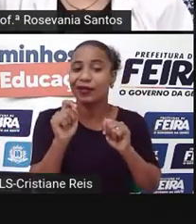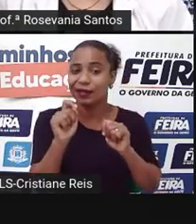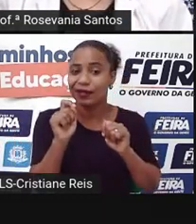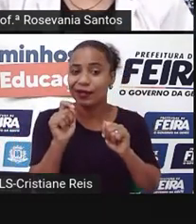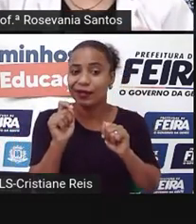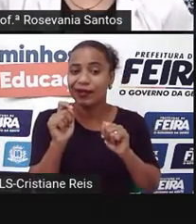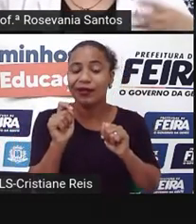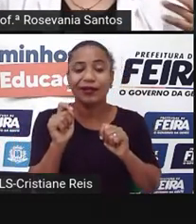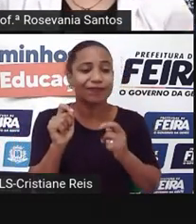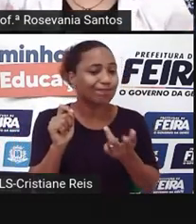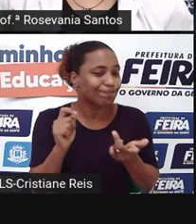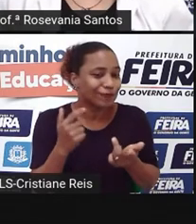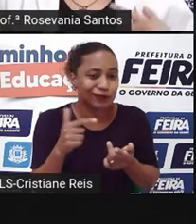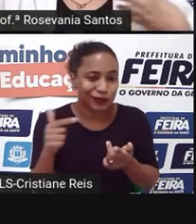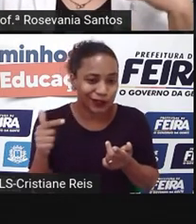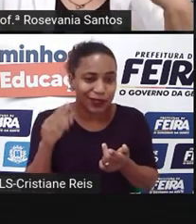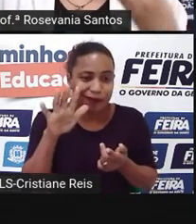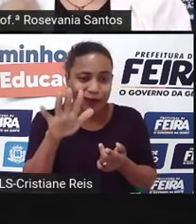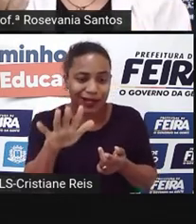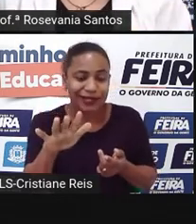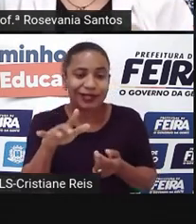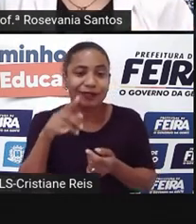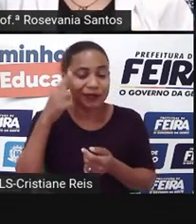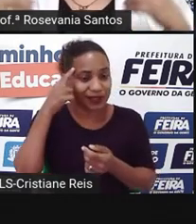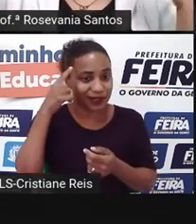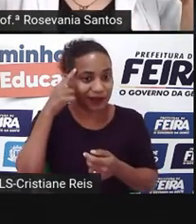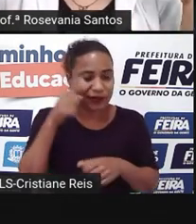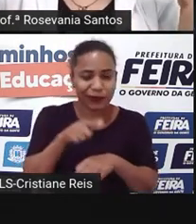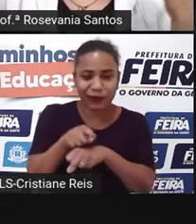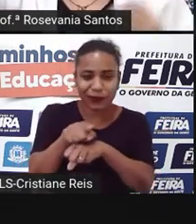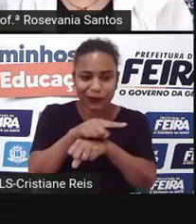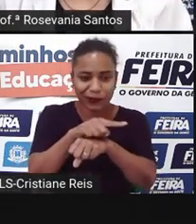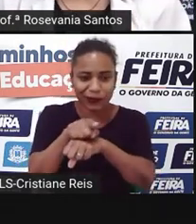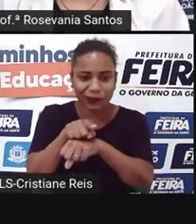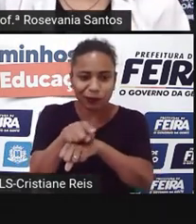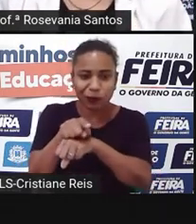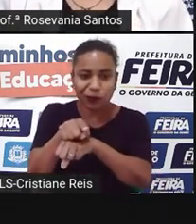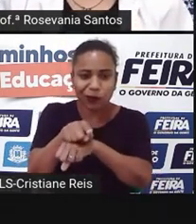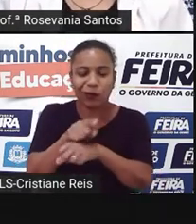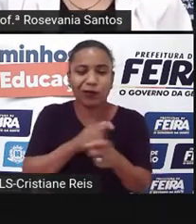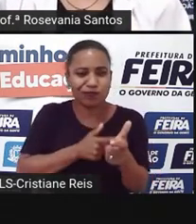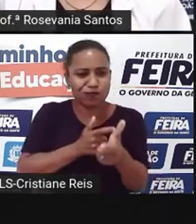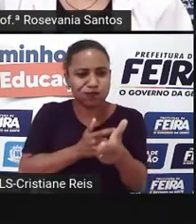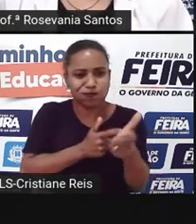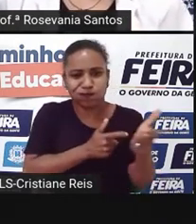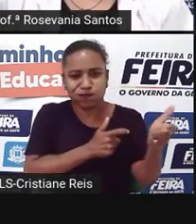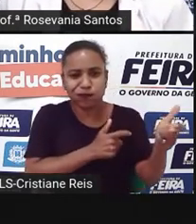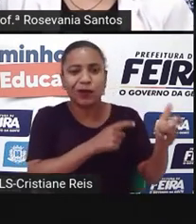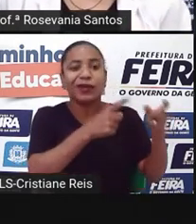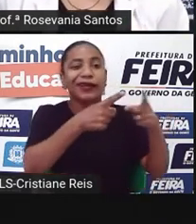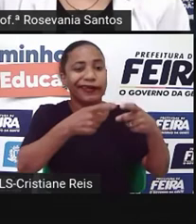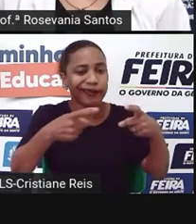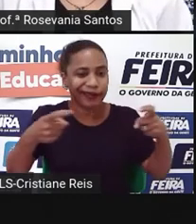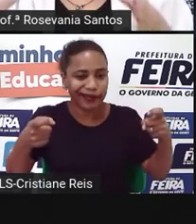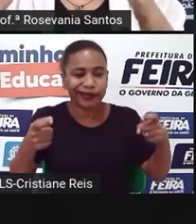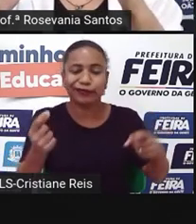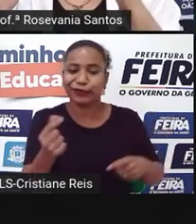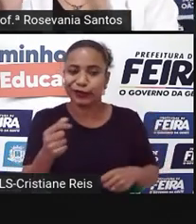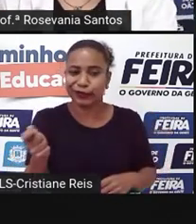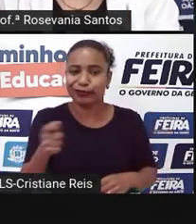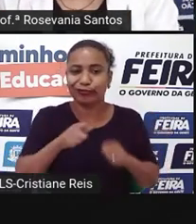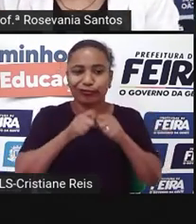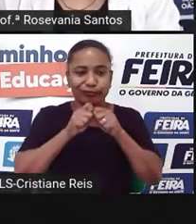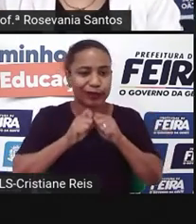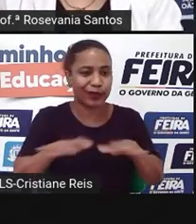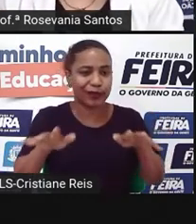E aí a gente sabe que a compra de armamentos e manter exércitos gasta muito, né? Gasta-se muito dinheiro público e não